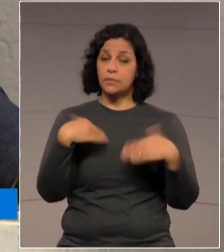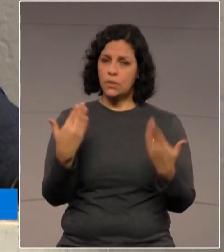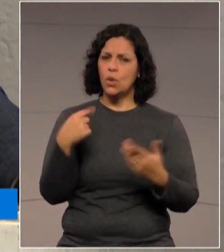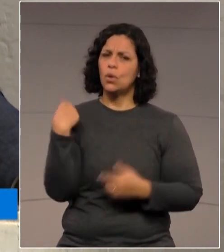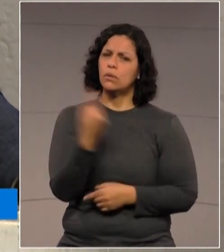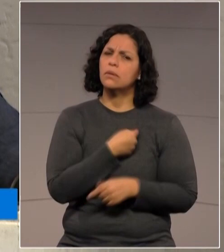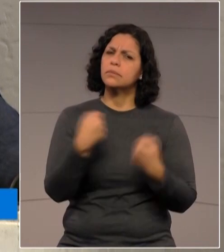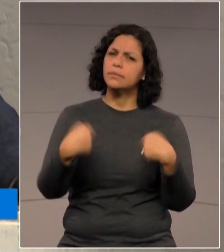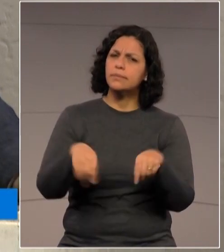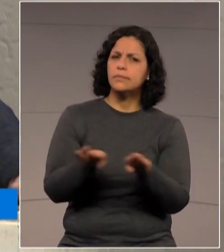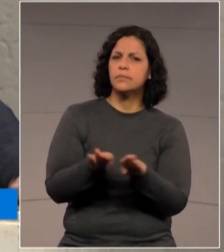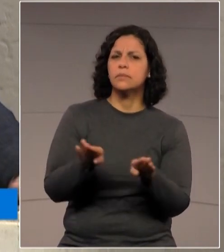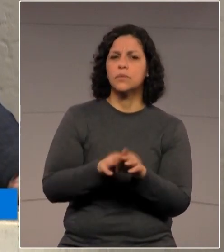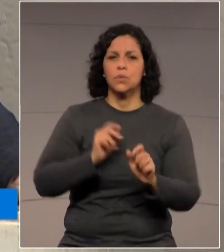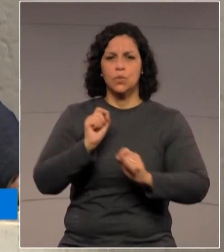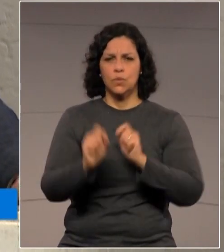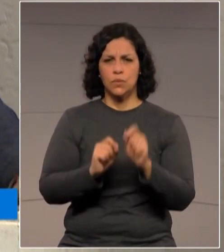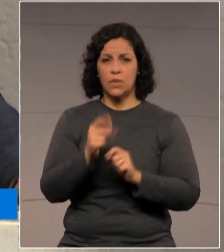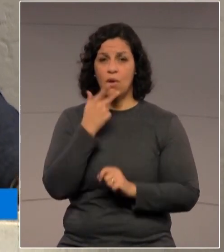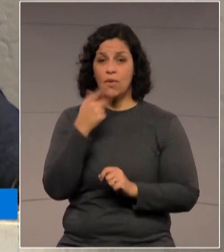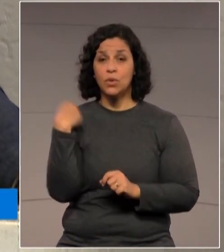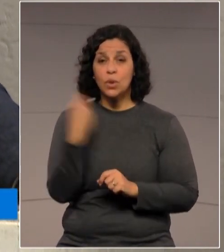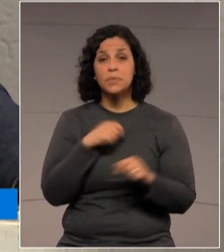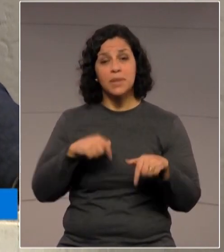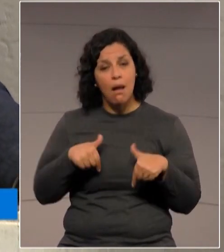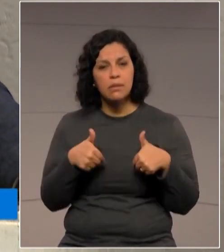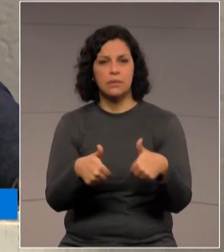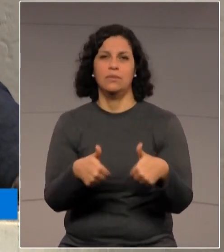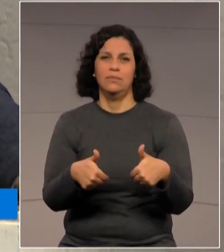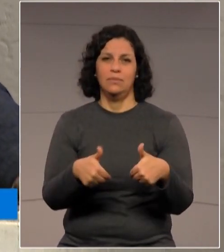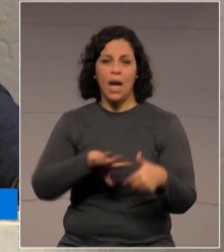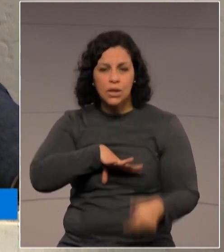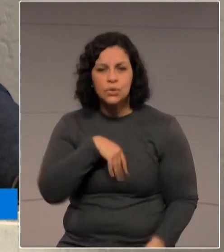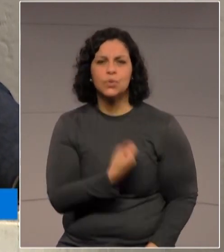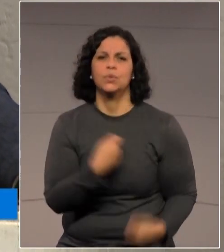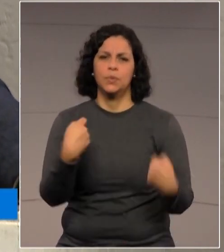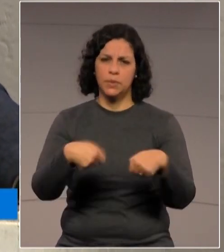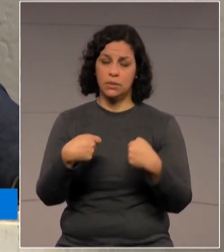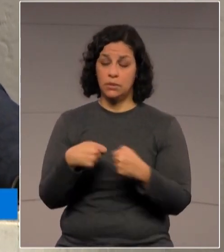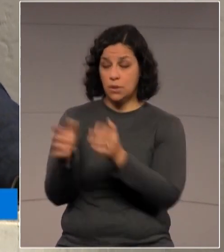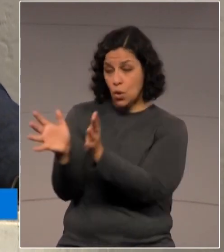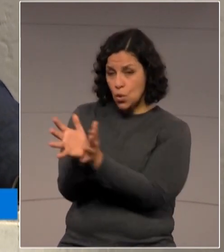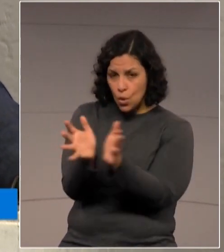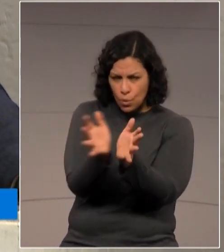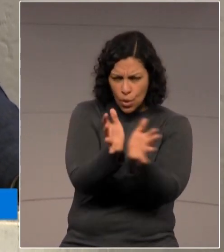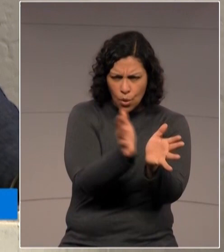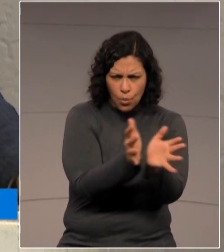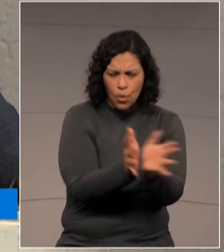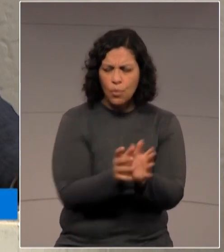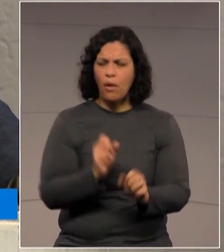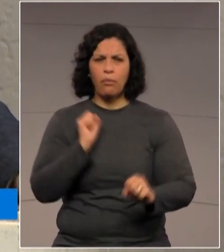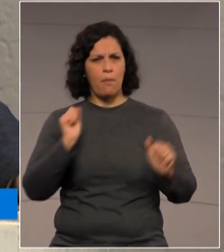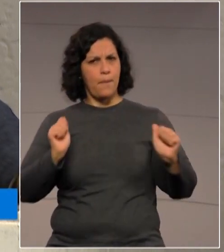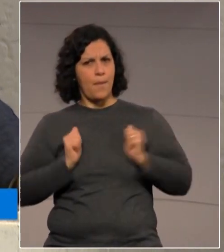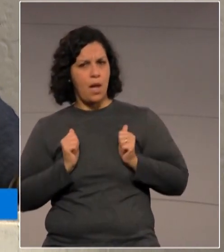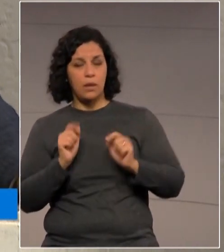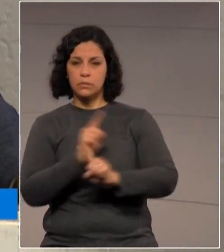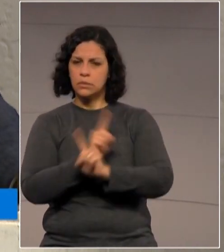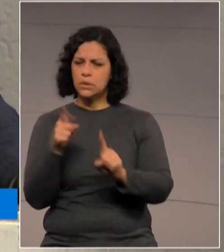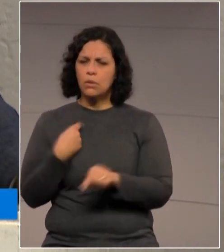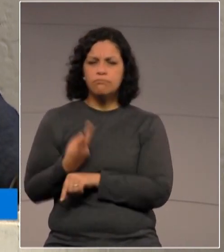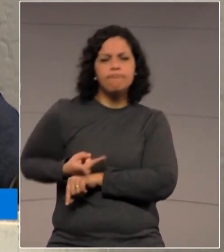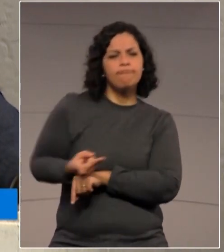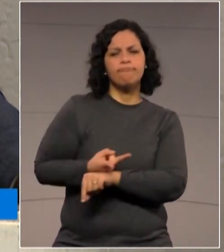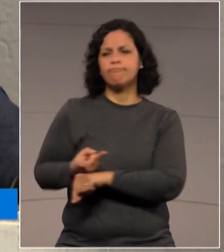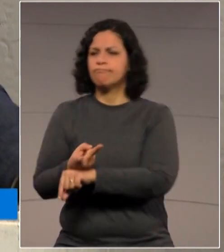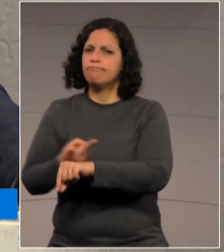é preciso, como eu disse, ser mais proativo. Equipes têm que buscar, fazer a chamada